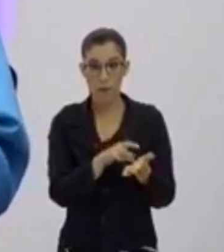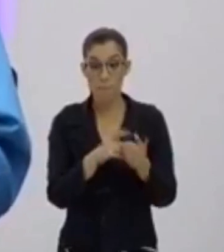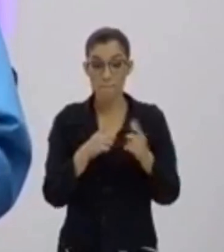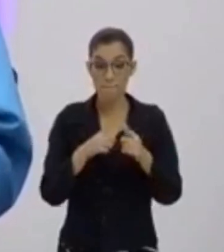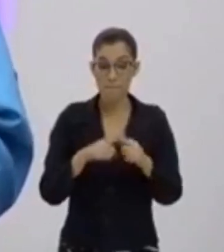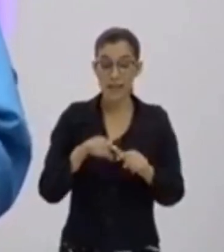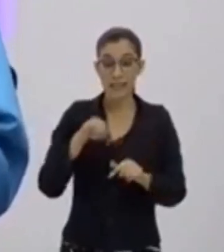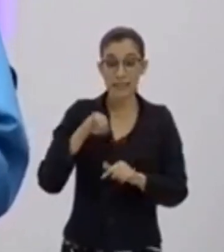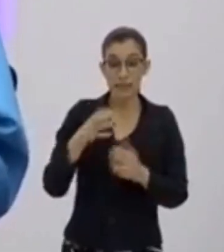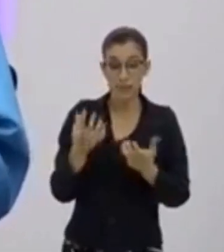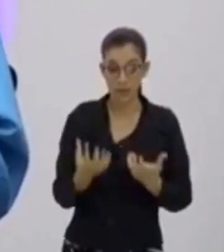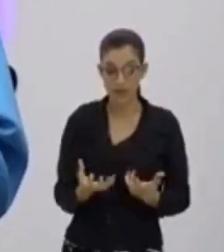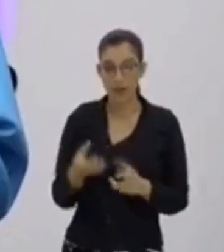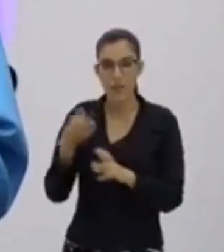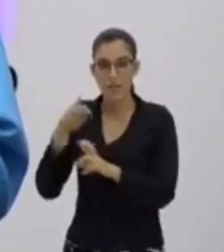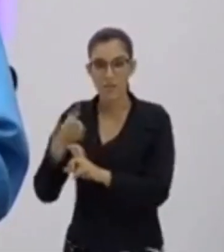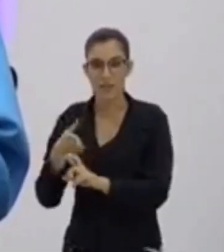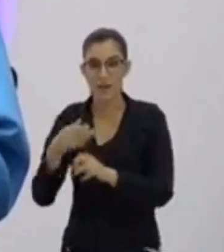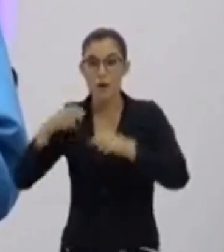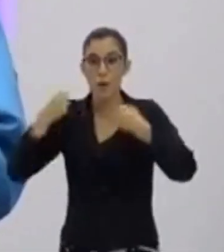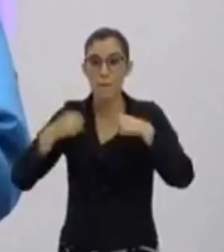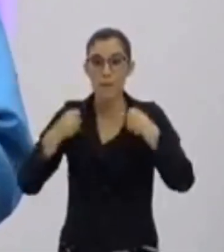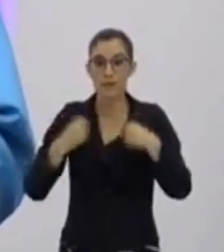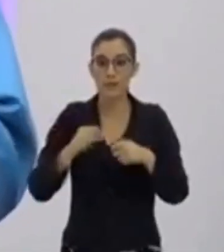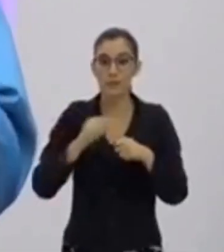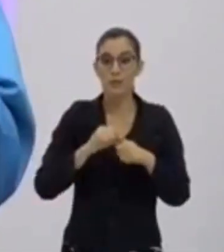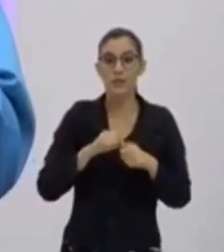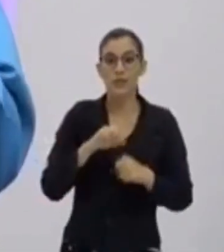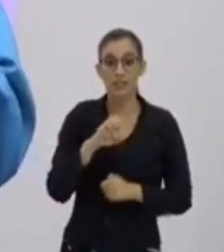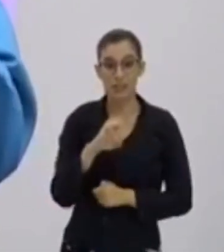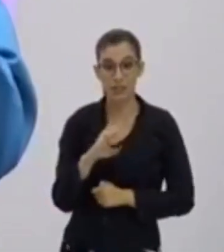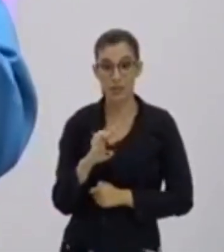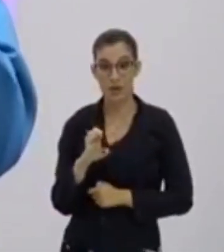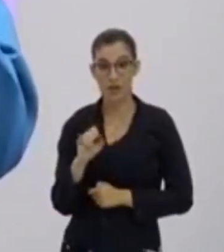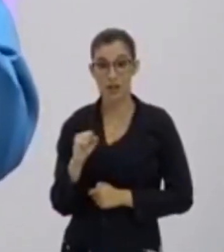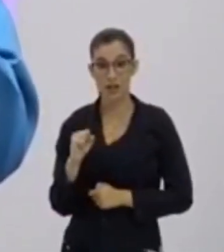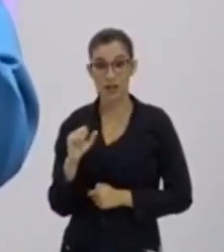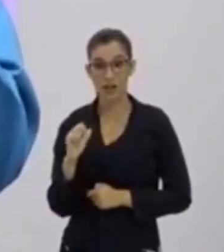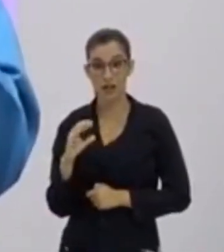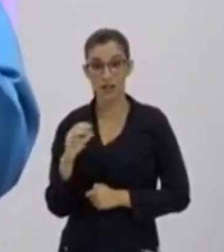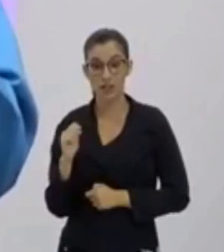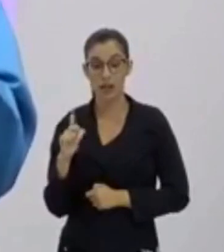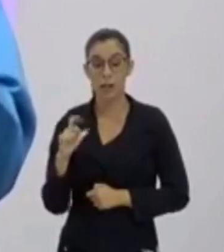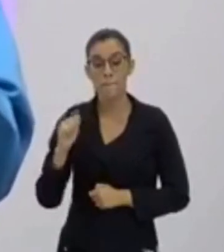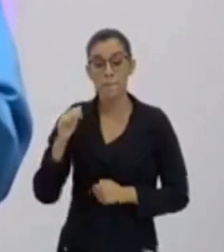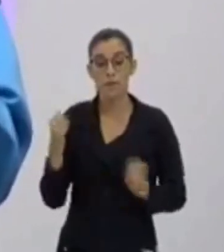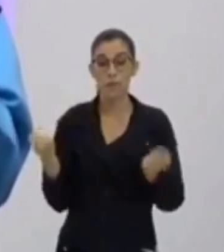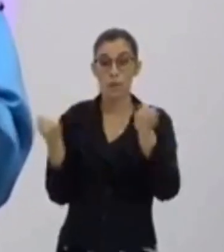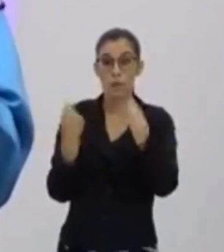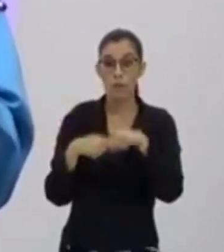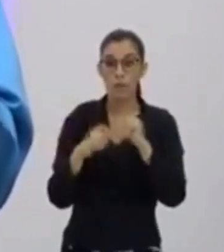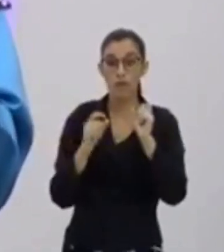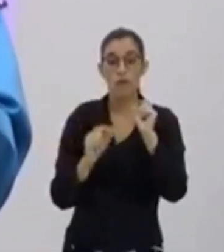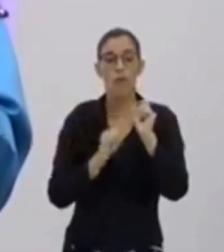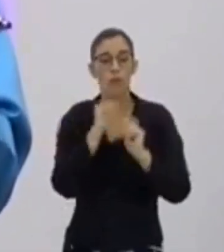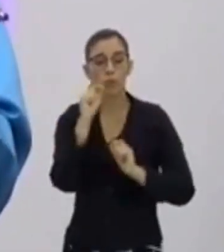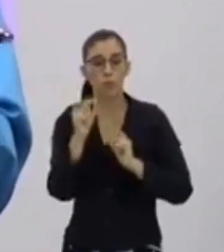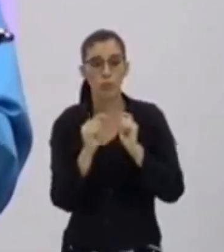escala. E por que eu preciso fazer uma escala? Para eu ter uma proporção entre o que é real e o que será